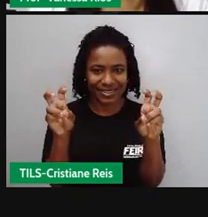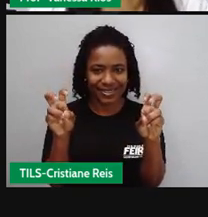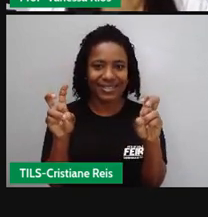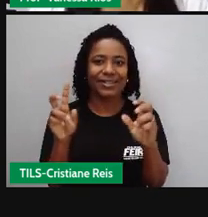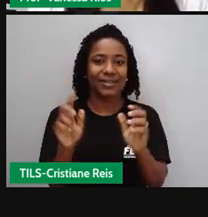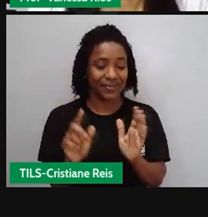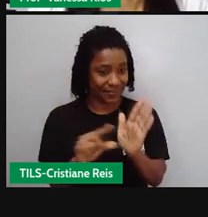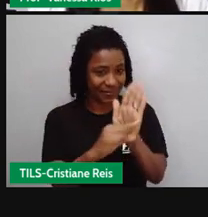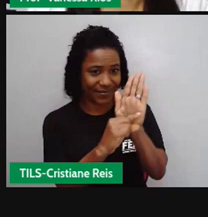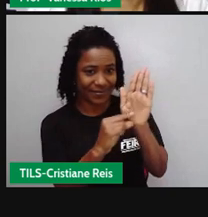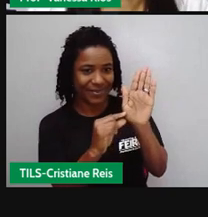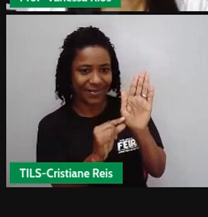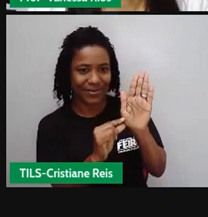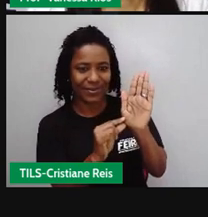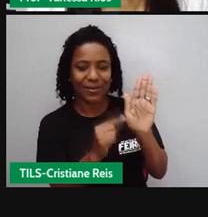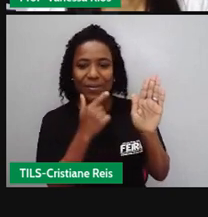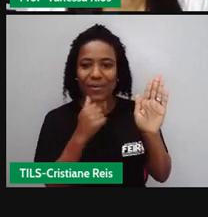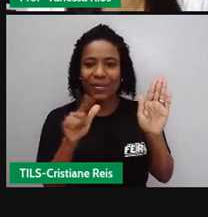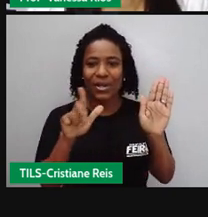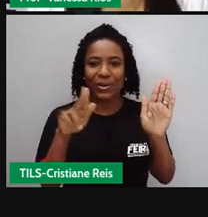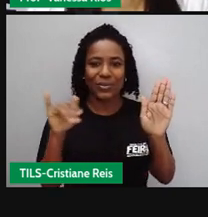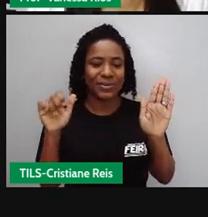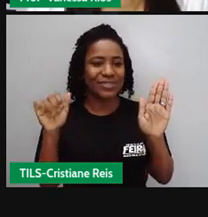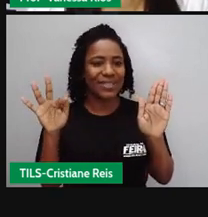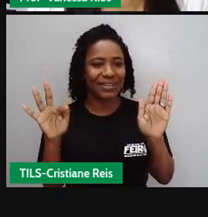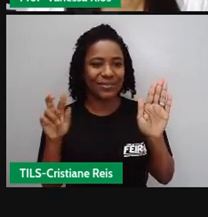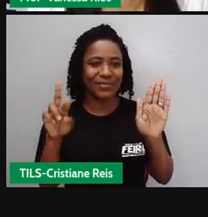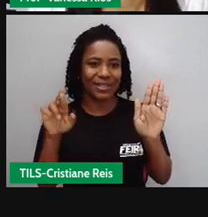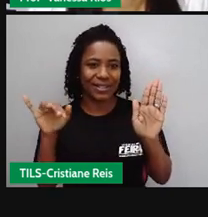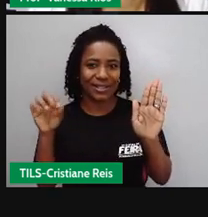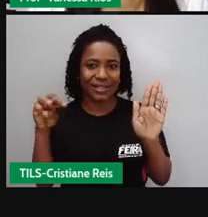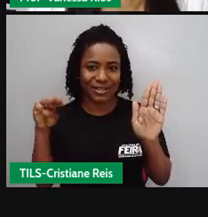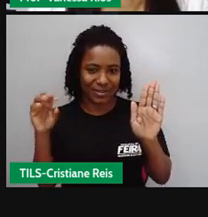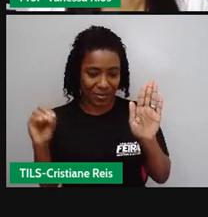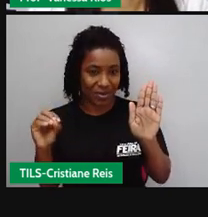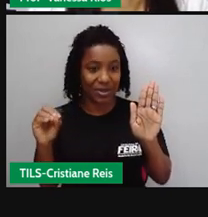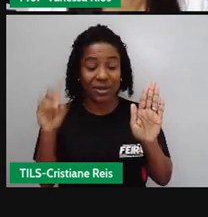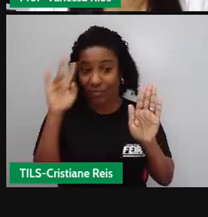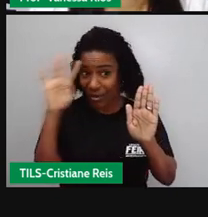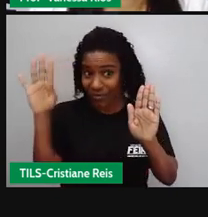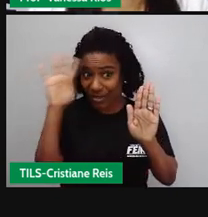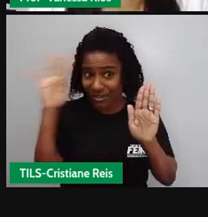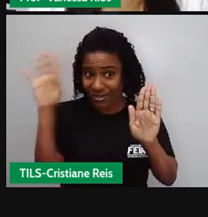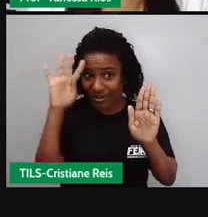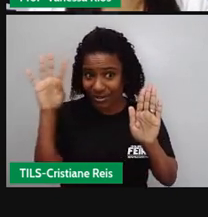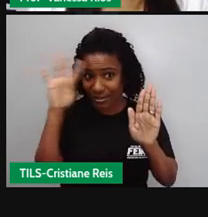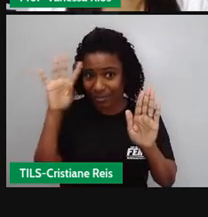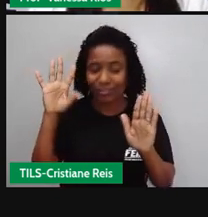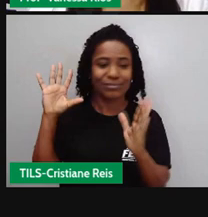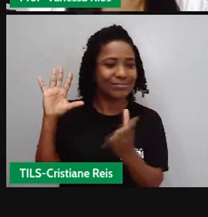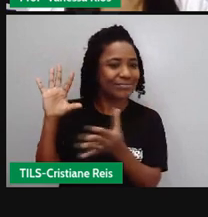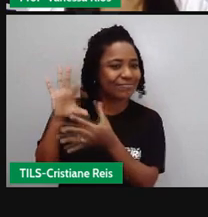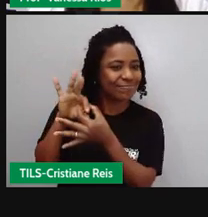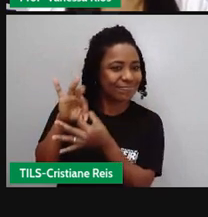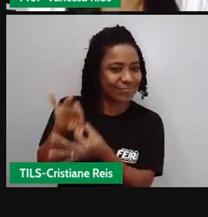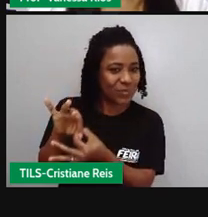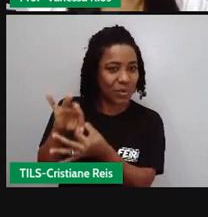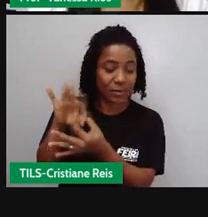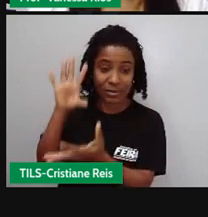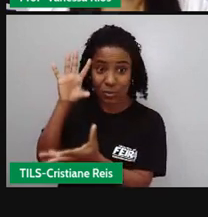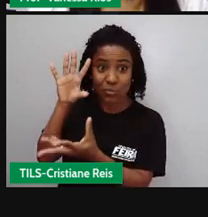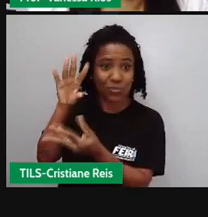Fernando Veríssimo e aí faz justamente uma reflexão sobre tudo que a gente vem estudando em relação a